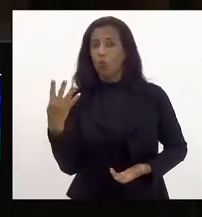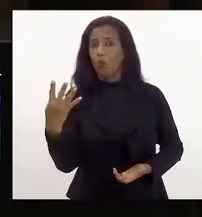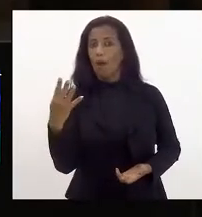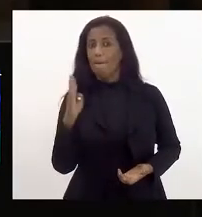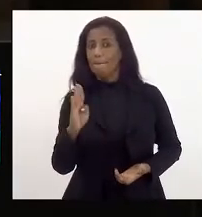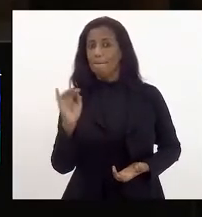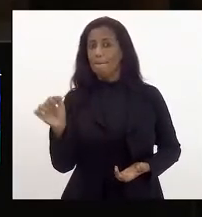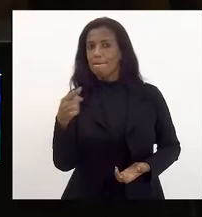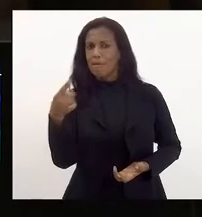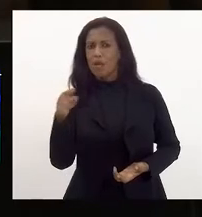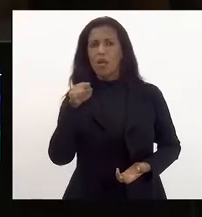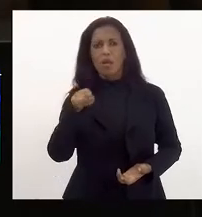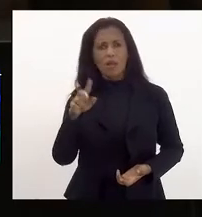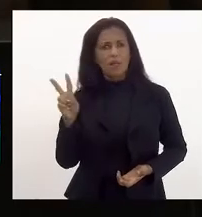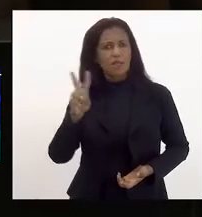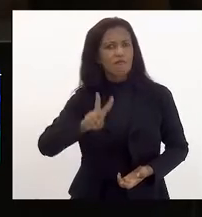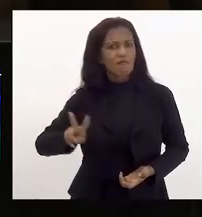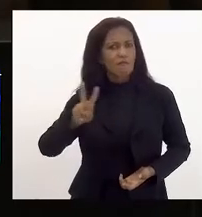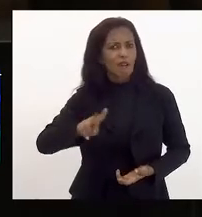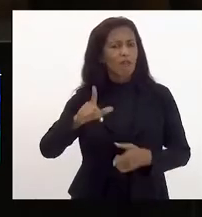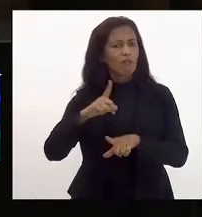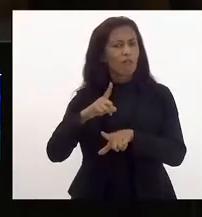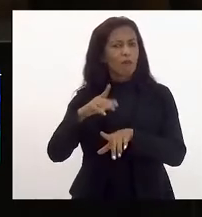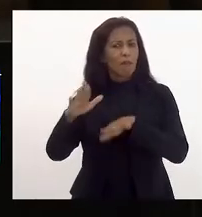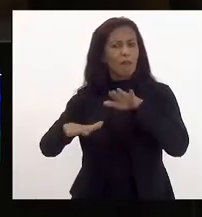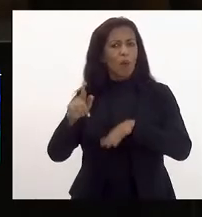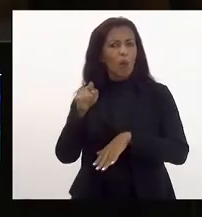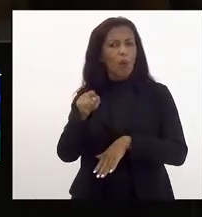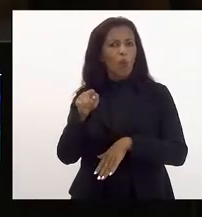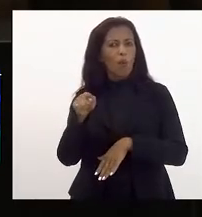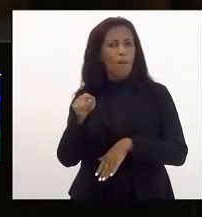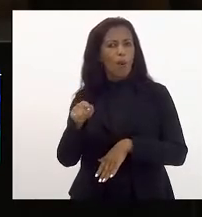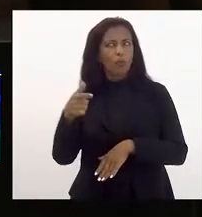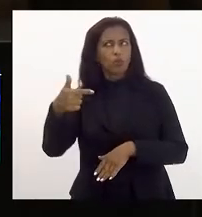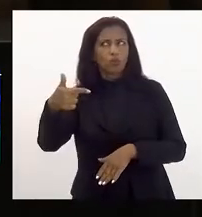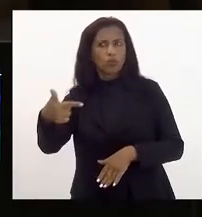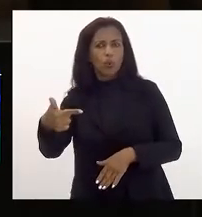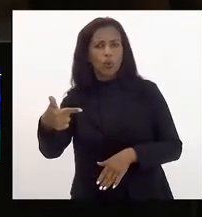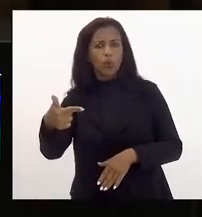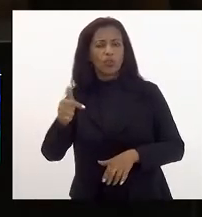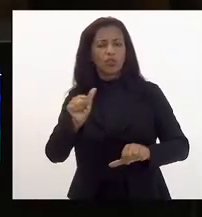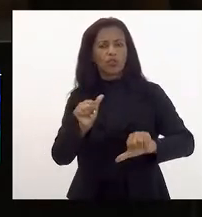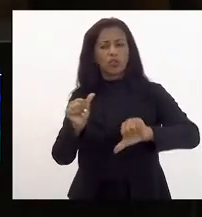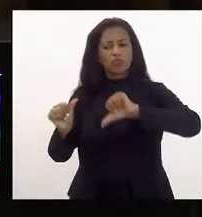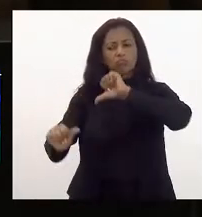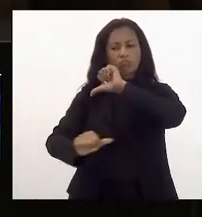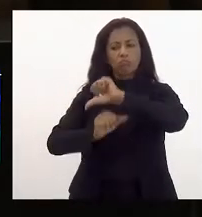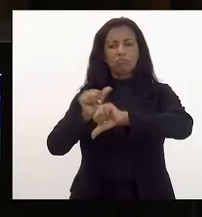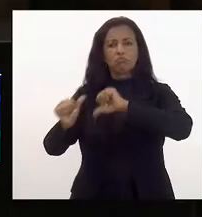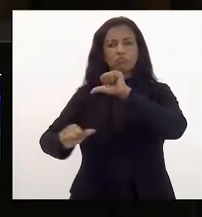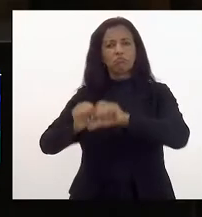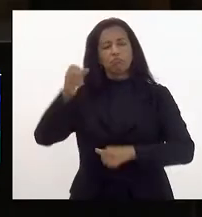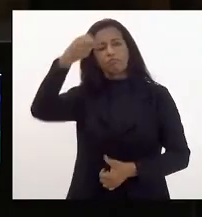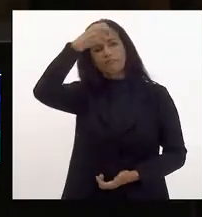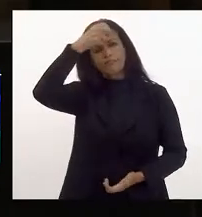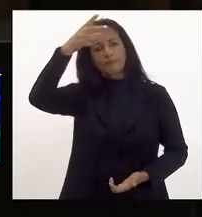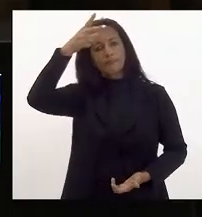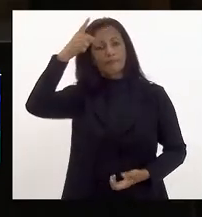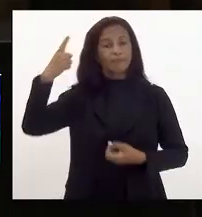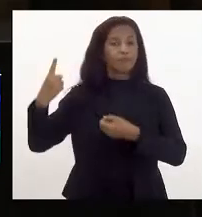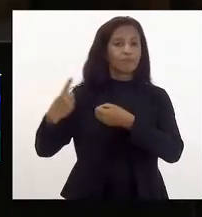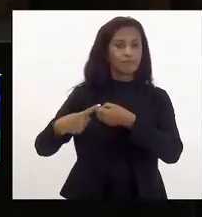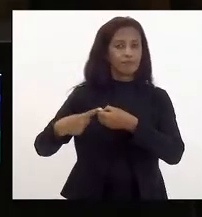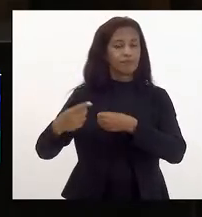desse valor temos aproximadamente 1,2 bilhão de transferência aos municípios do Estado do Rio de